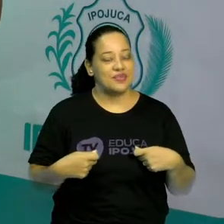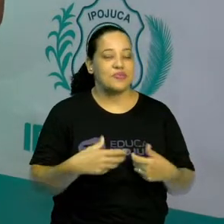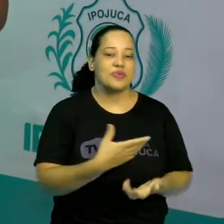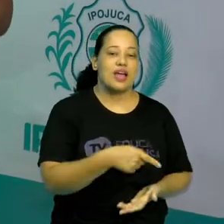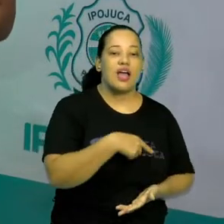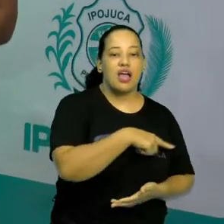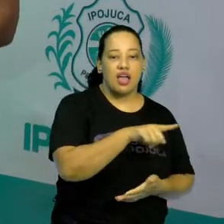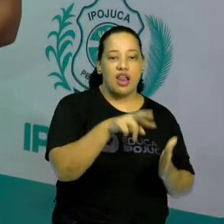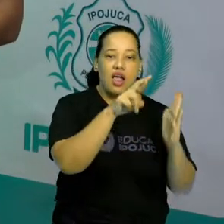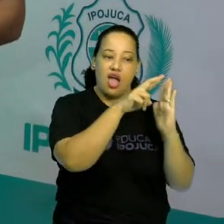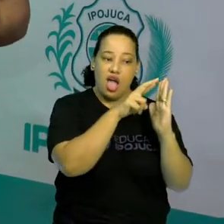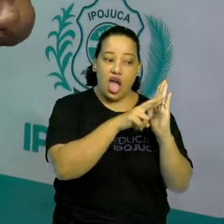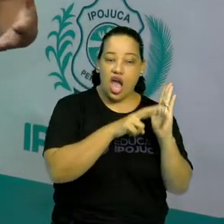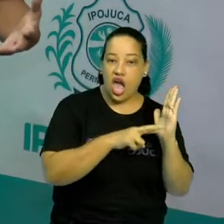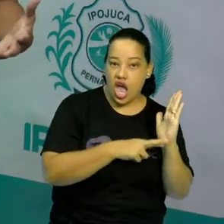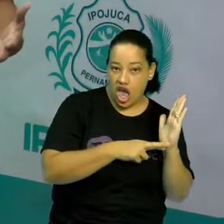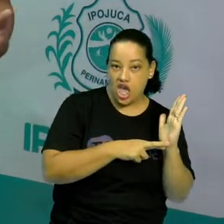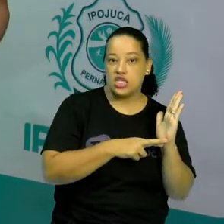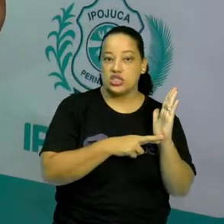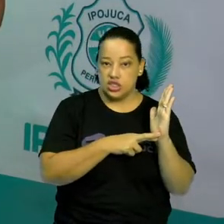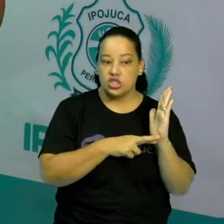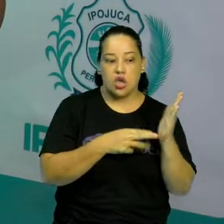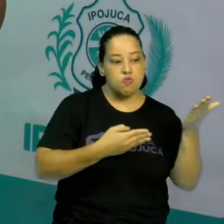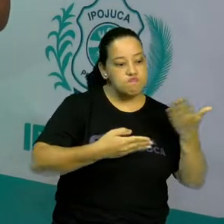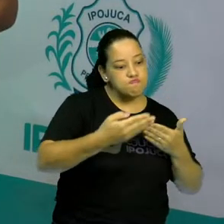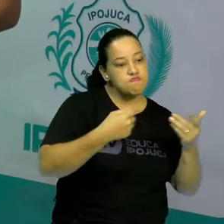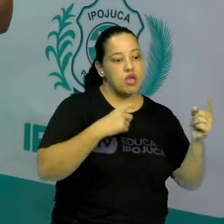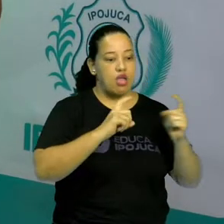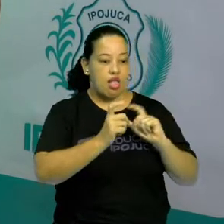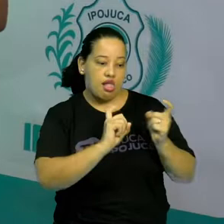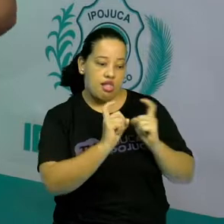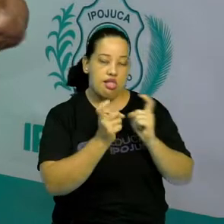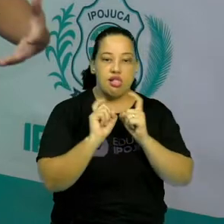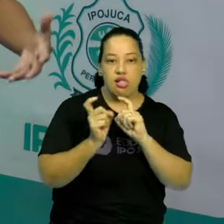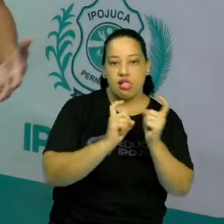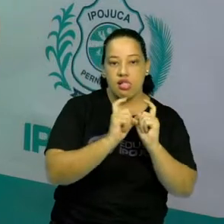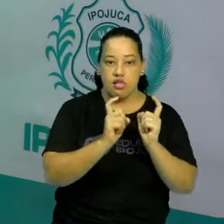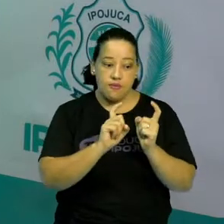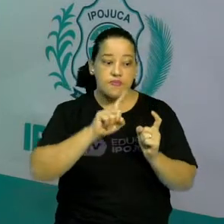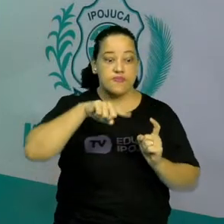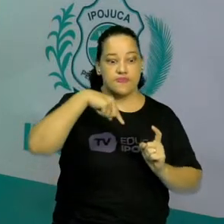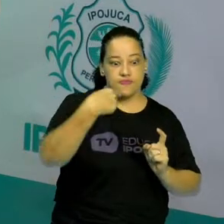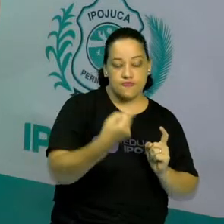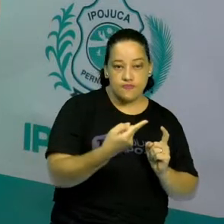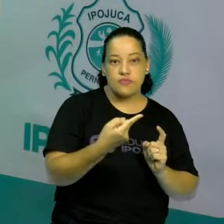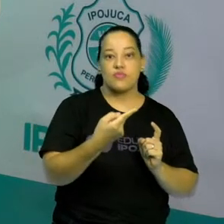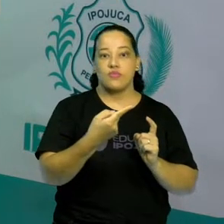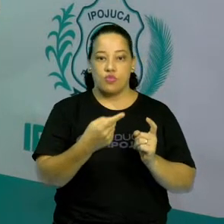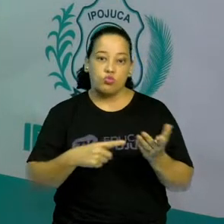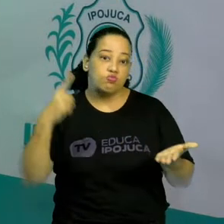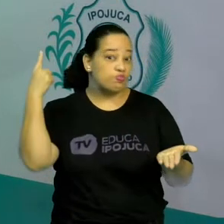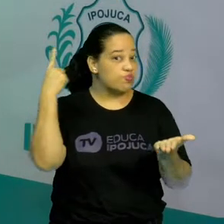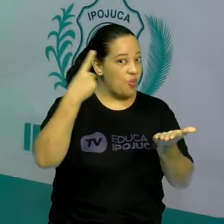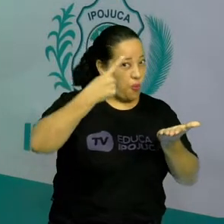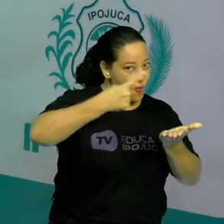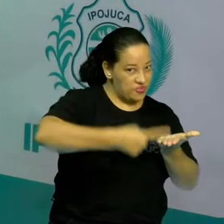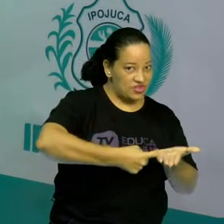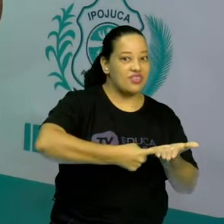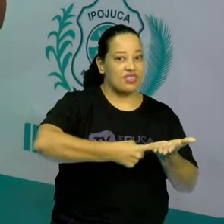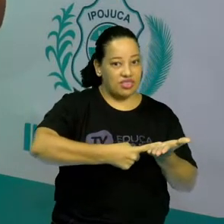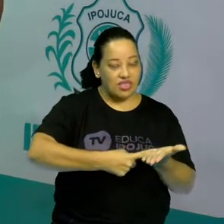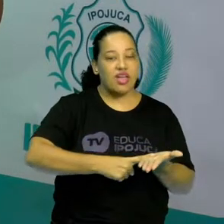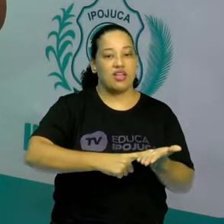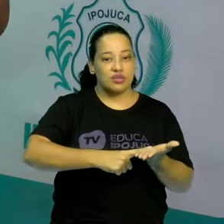regras vão ser negociadas entre os participantes, entre as pessoas que estão ali participando daquele jogo, mas